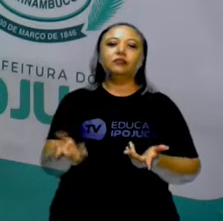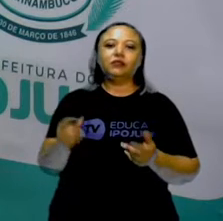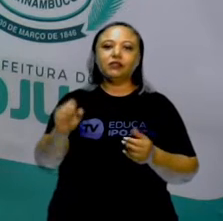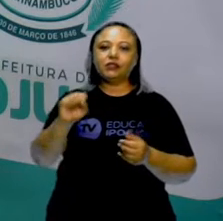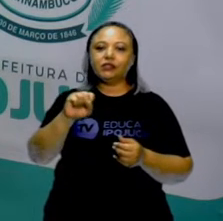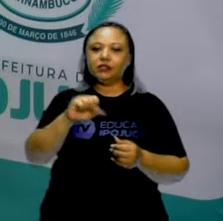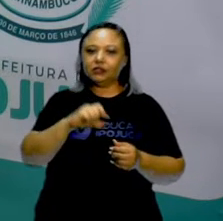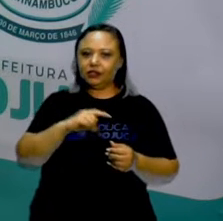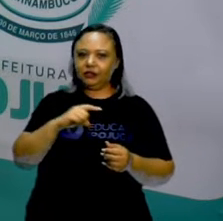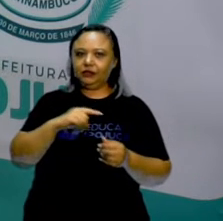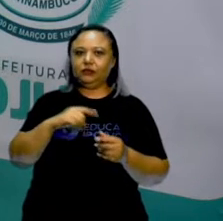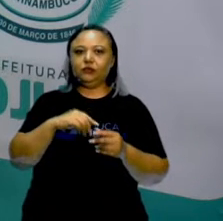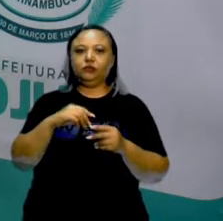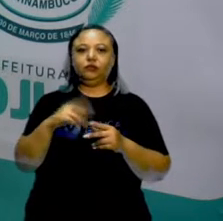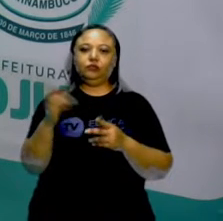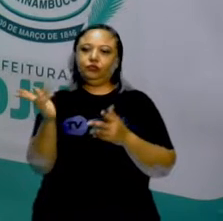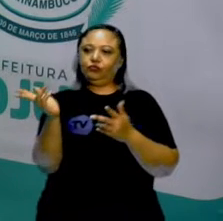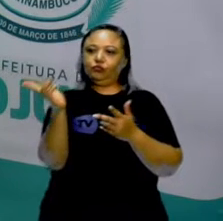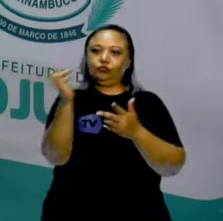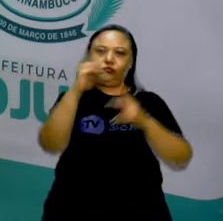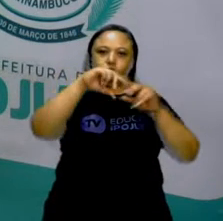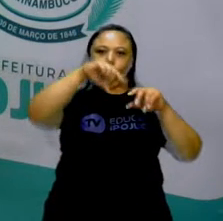que eles têm algumas propriedades.